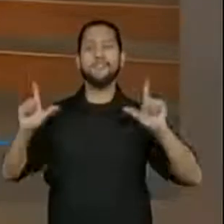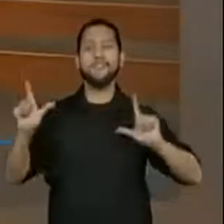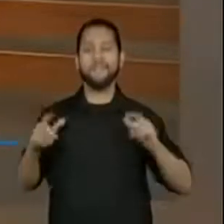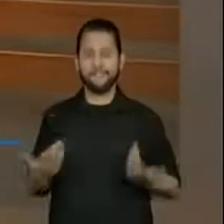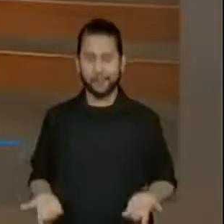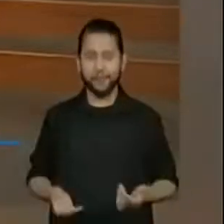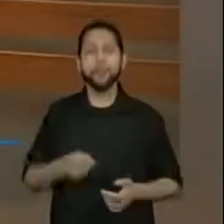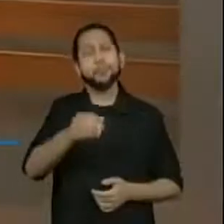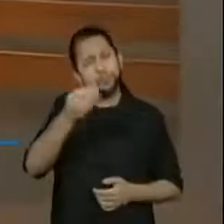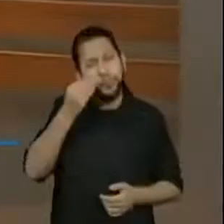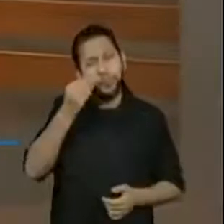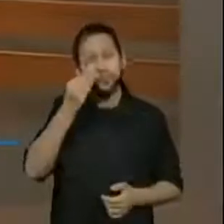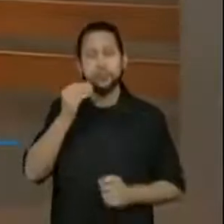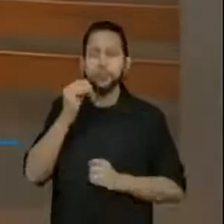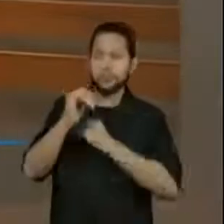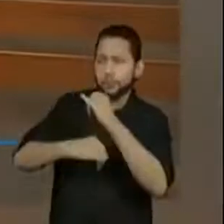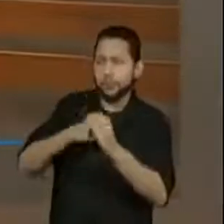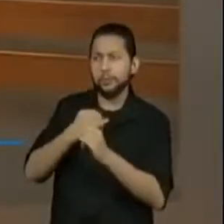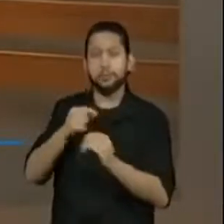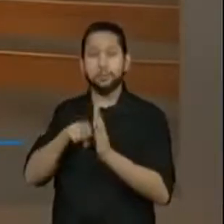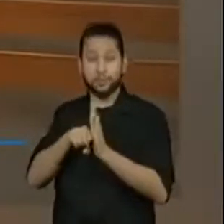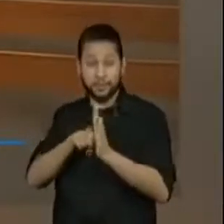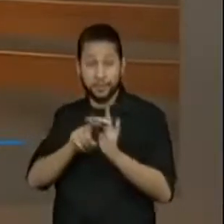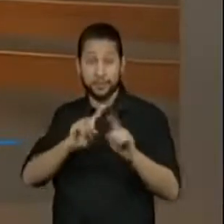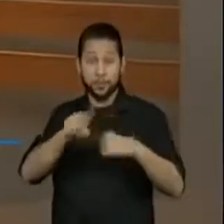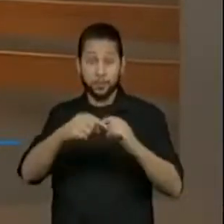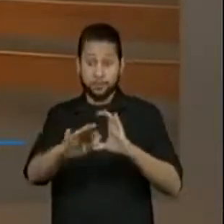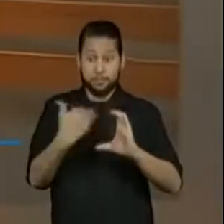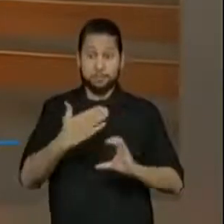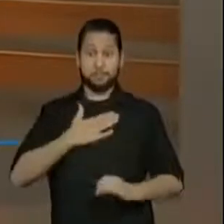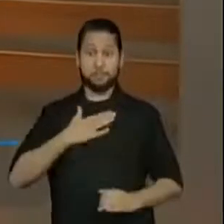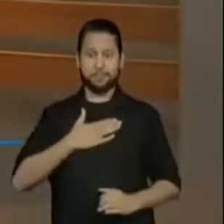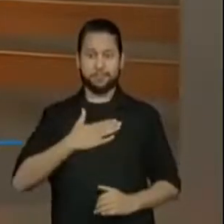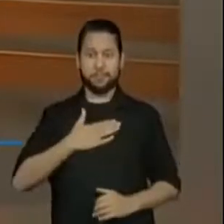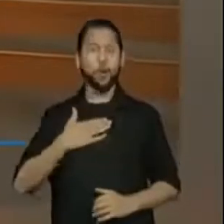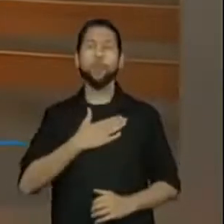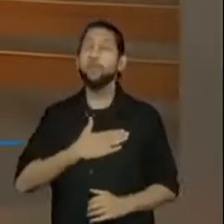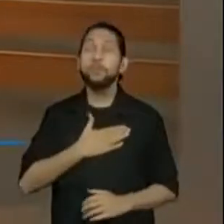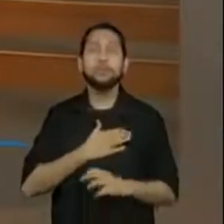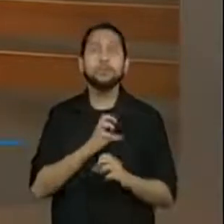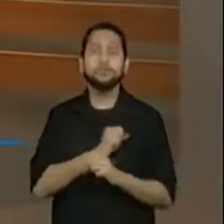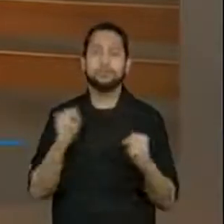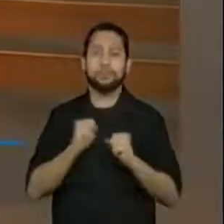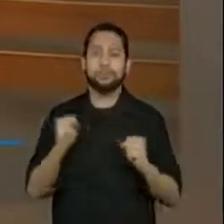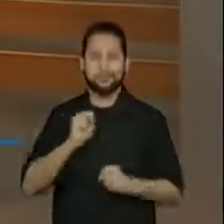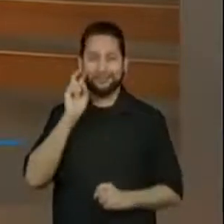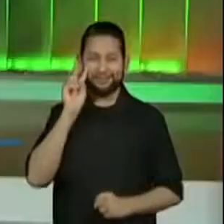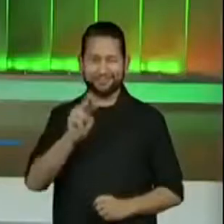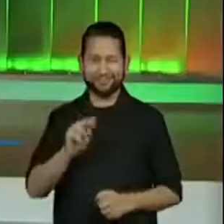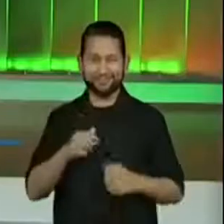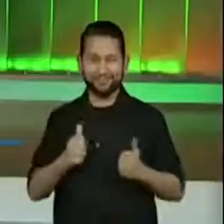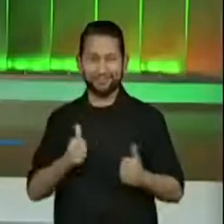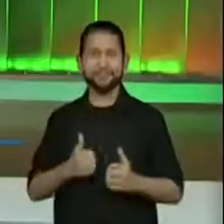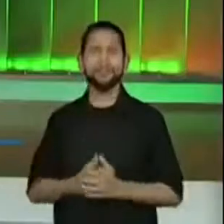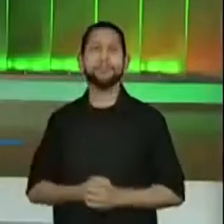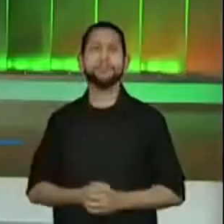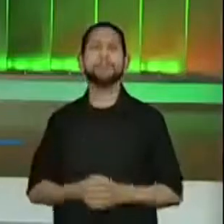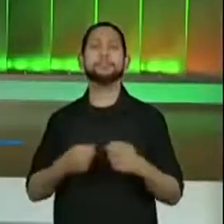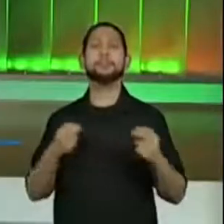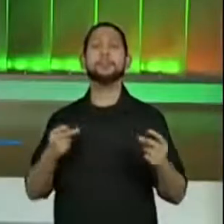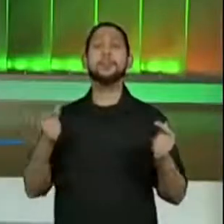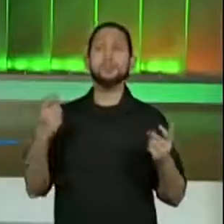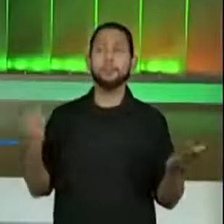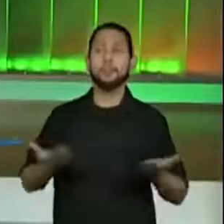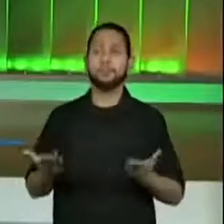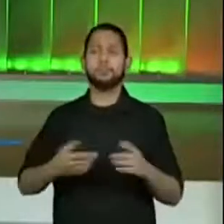façam as recriações de vocês e mandem para mim. Eu vou adorar ver elas, ok? Então vamos lá agora. Porque o assunto